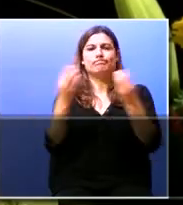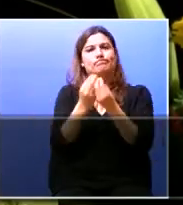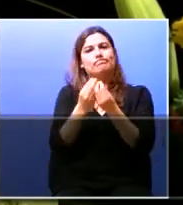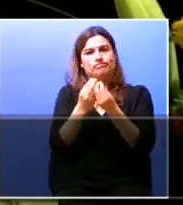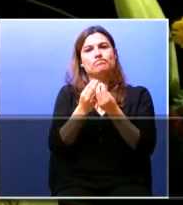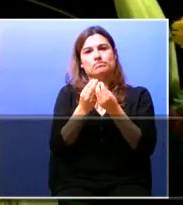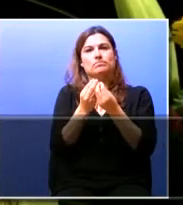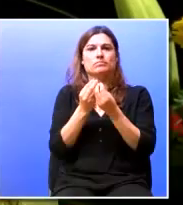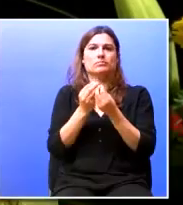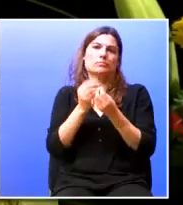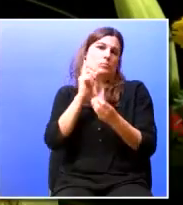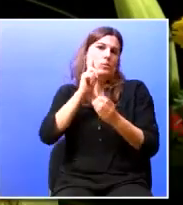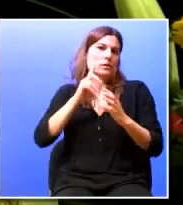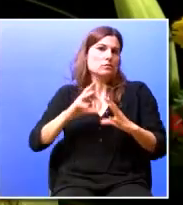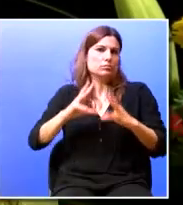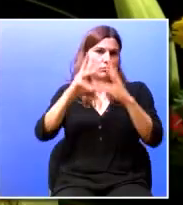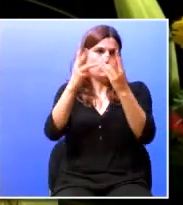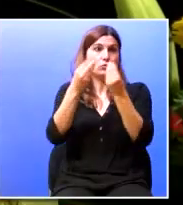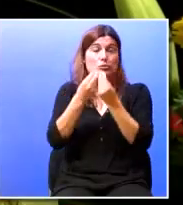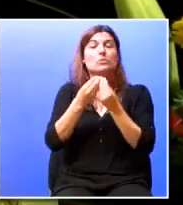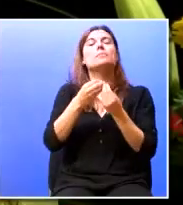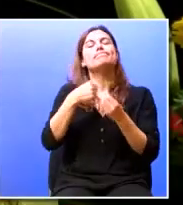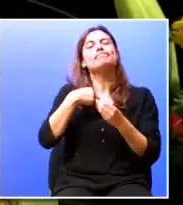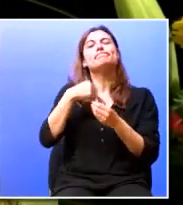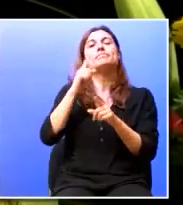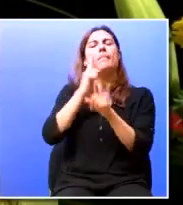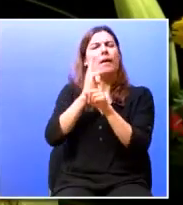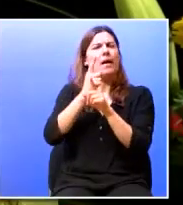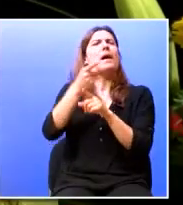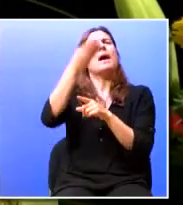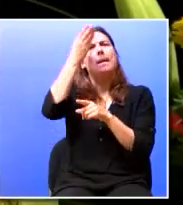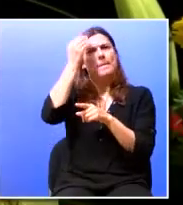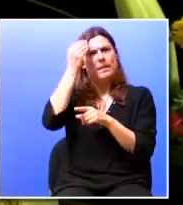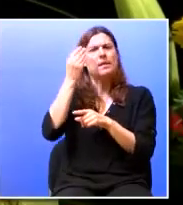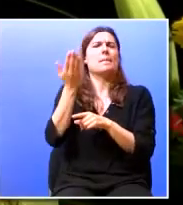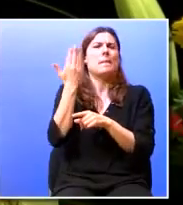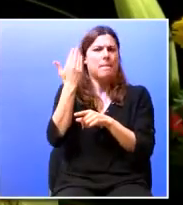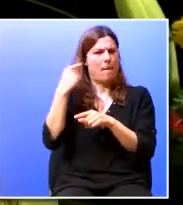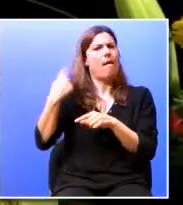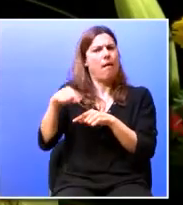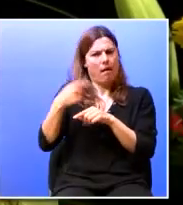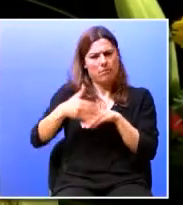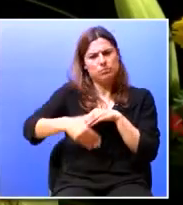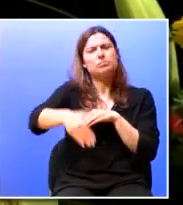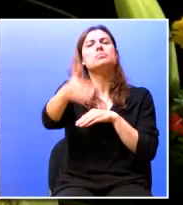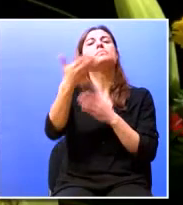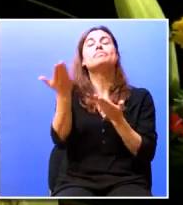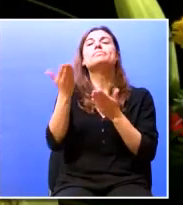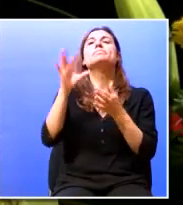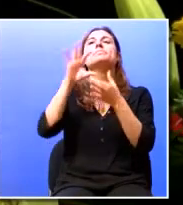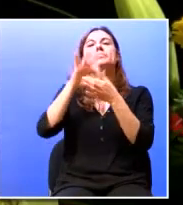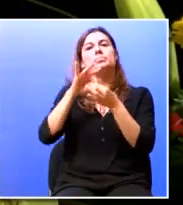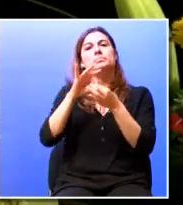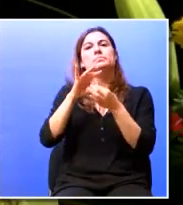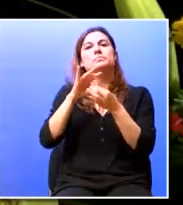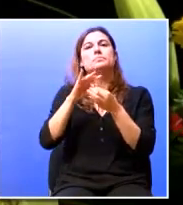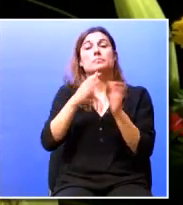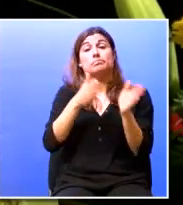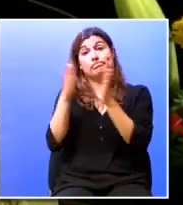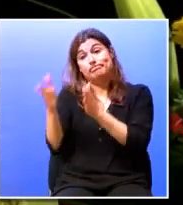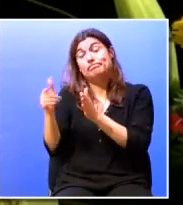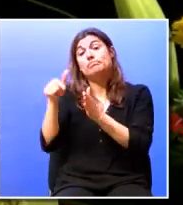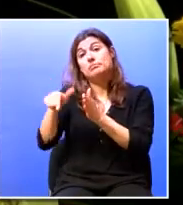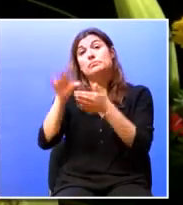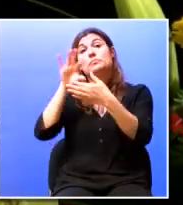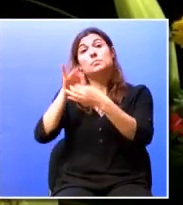e, por conseguindo, suponho que há muito a aprender mutuamente em termos de verem, por um lado,